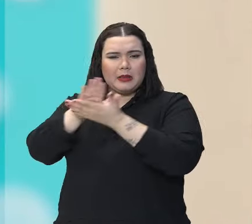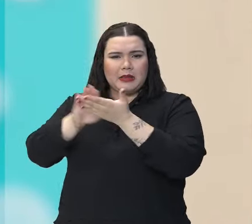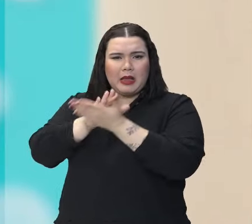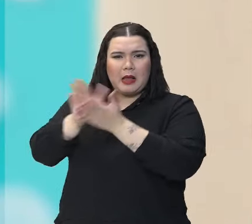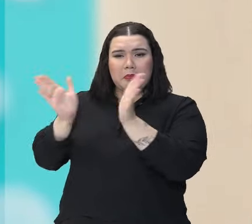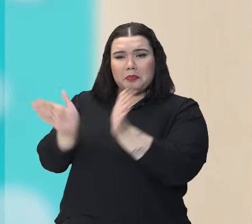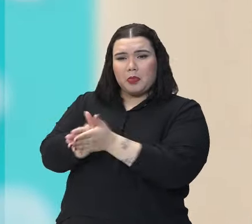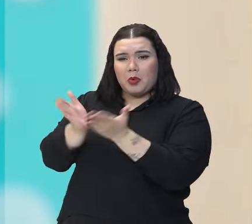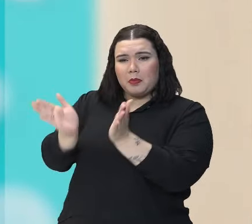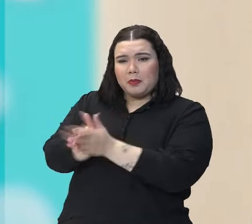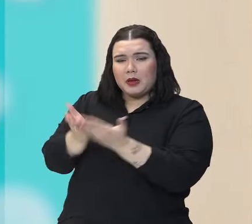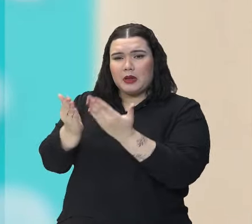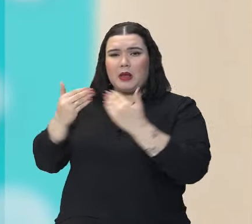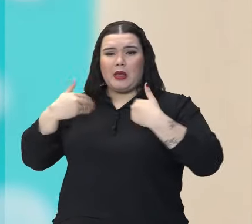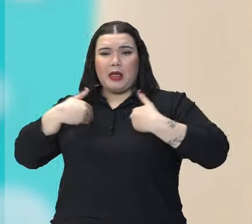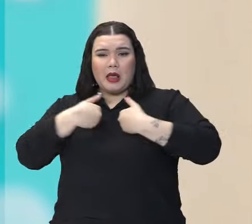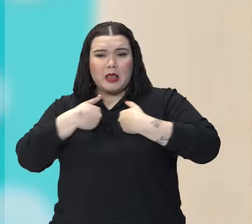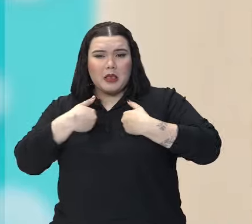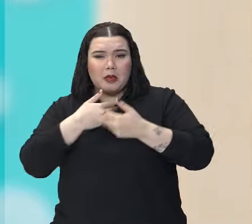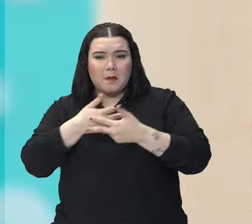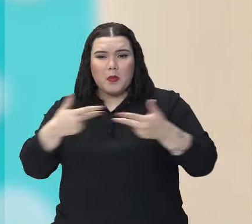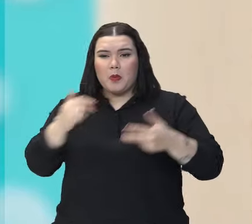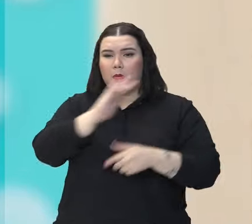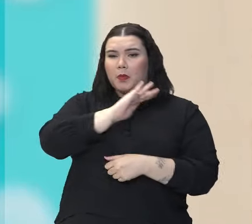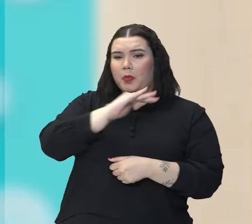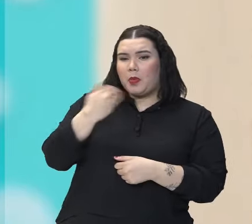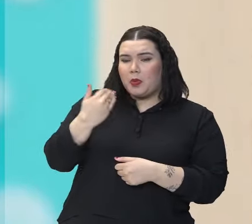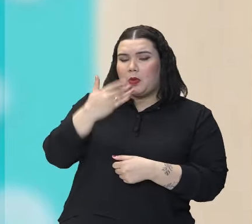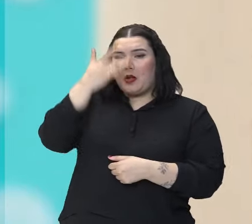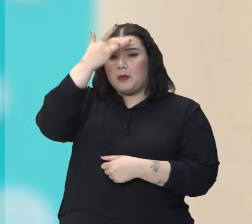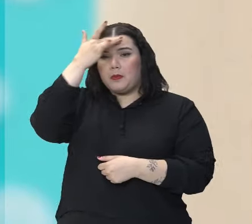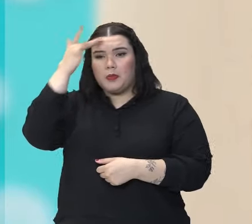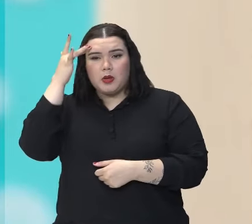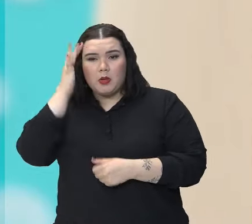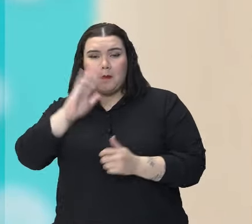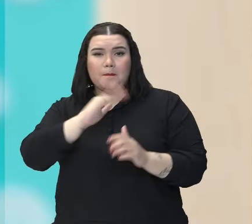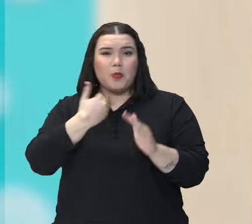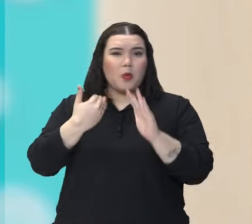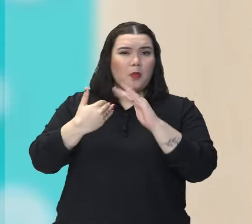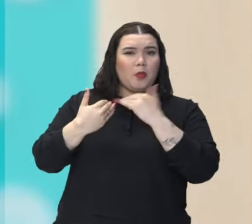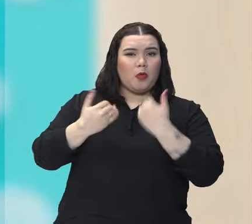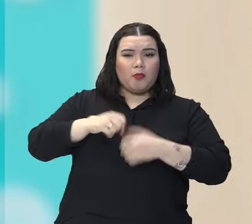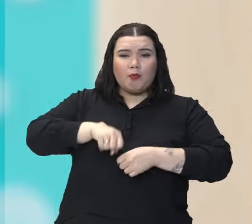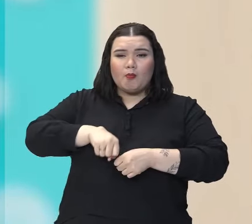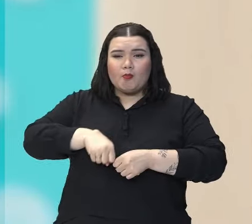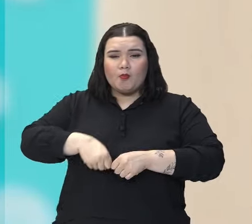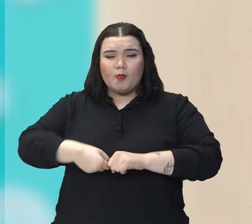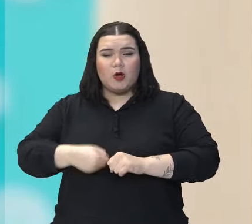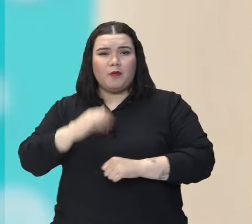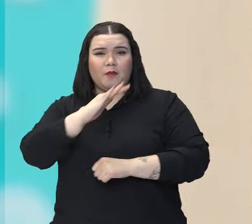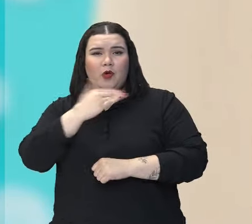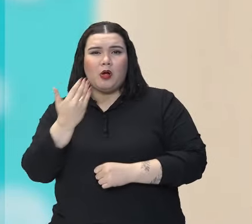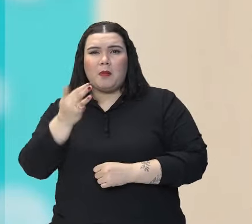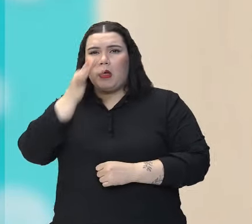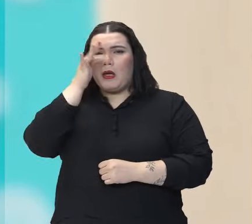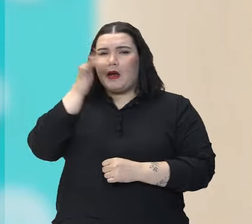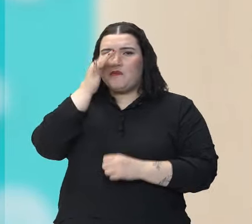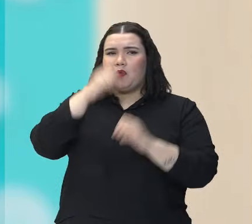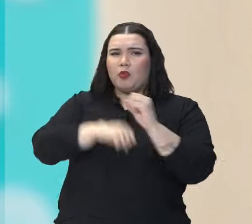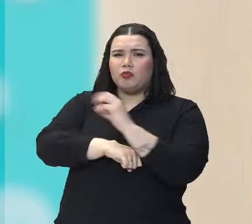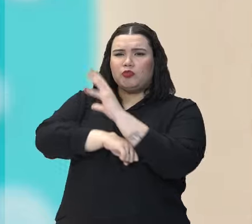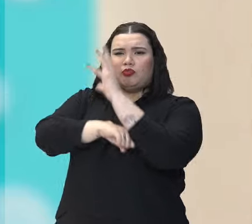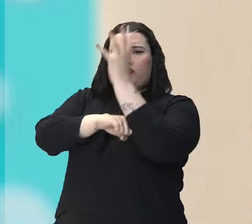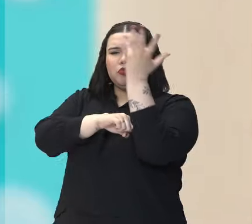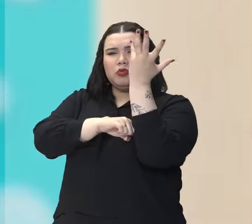animais mortos, pessoas morrendo também de fome, as plantas, então, parece, ele